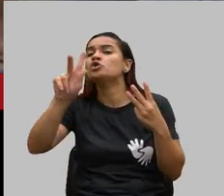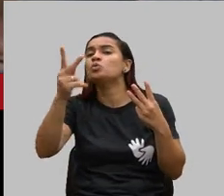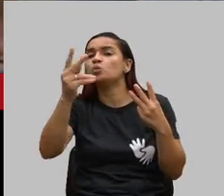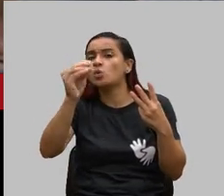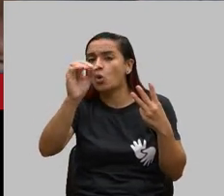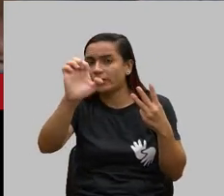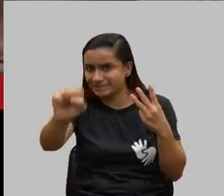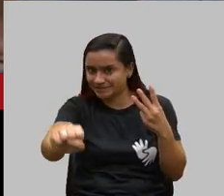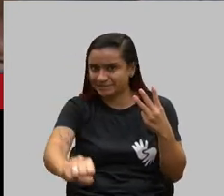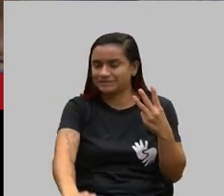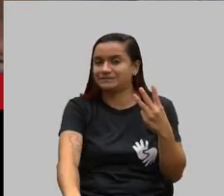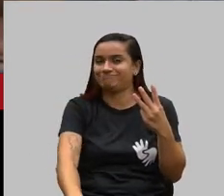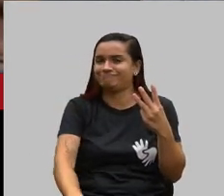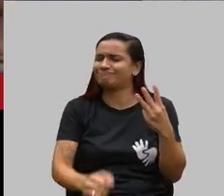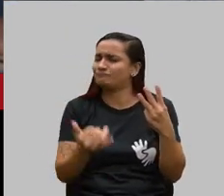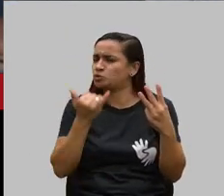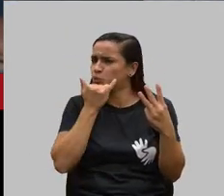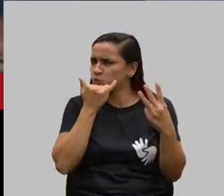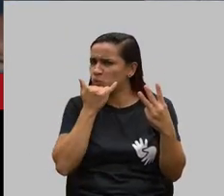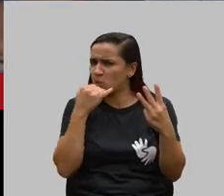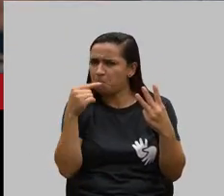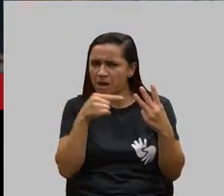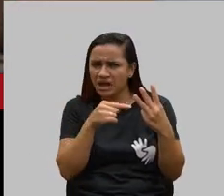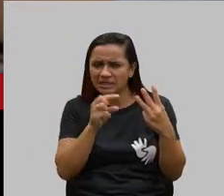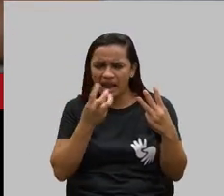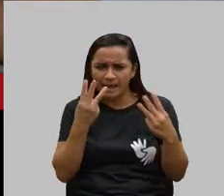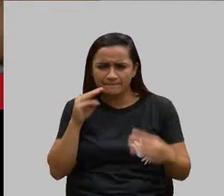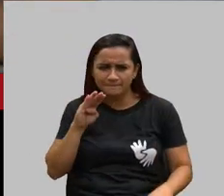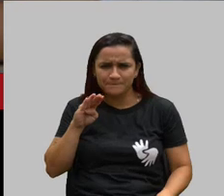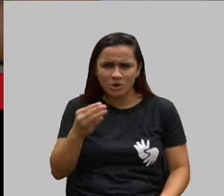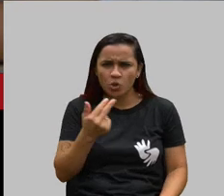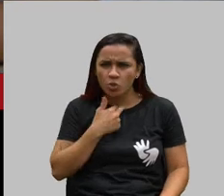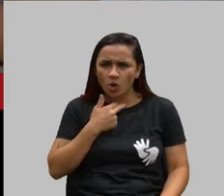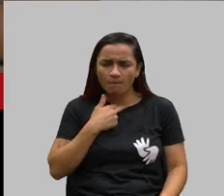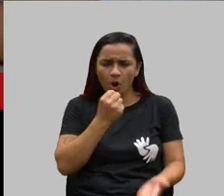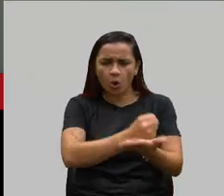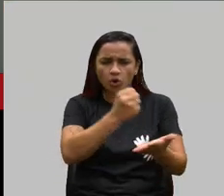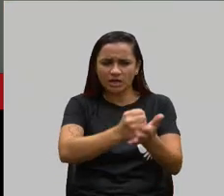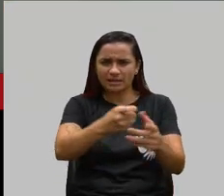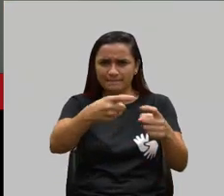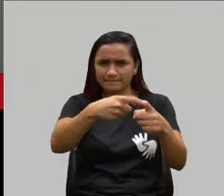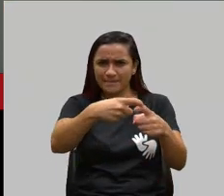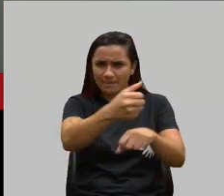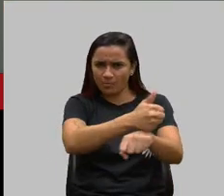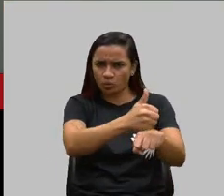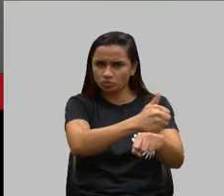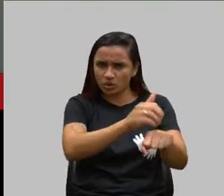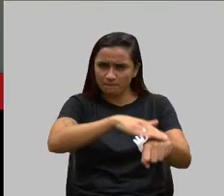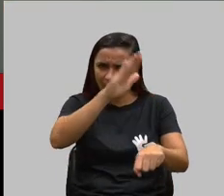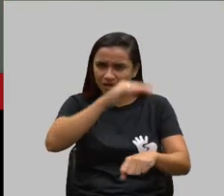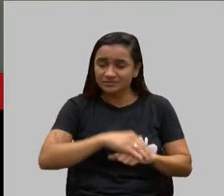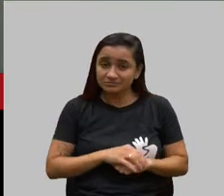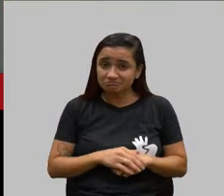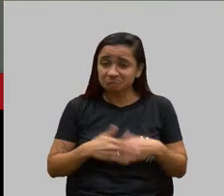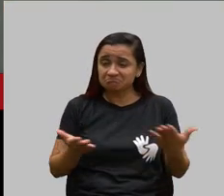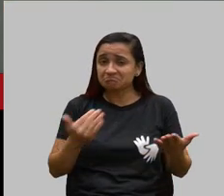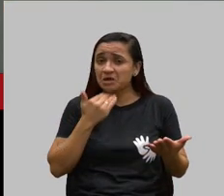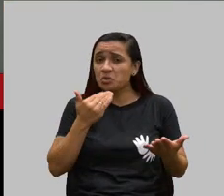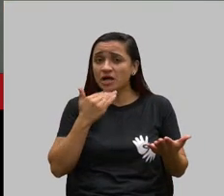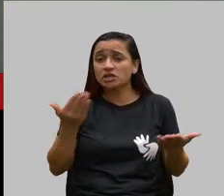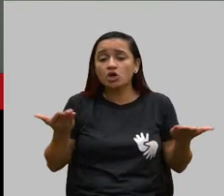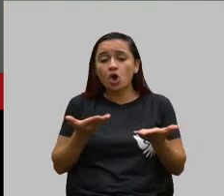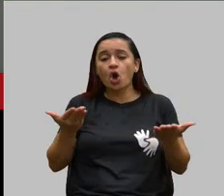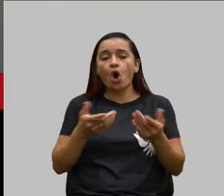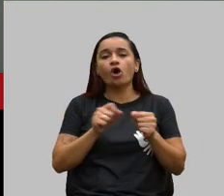me desculpa, não pode contratar, não pode dar mais sessões, pelo que adianta você fazer uma sessão hoje, a outra vai ser daqui